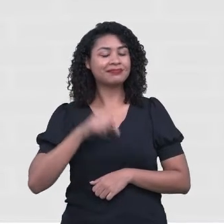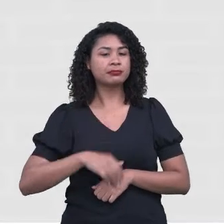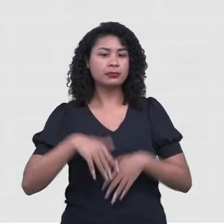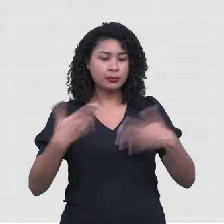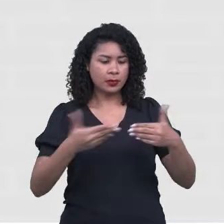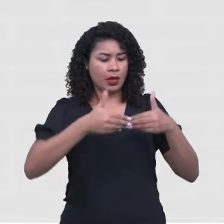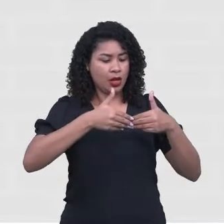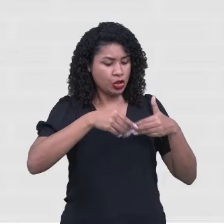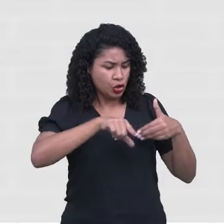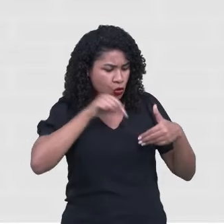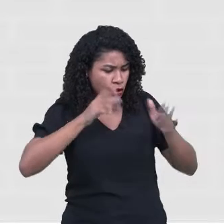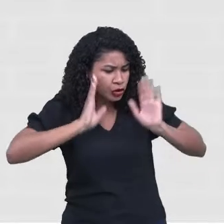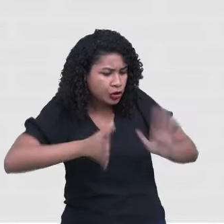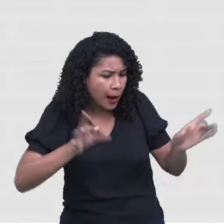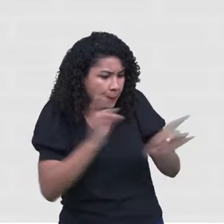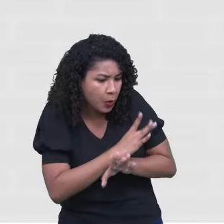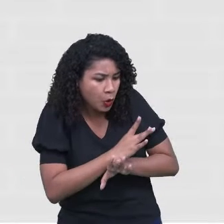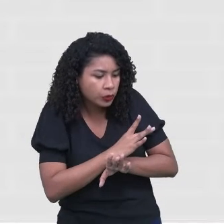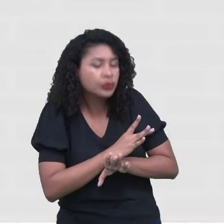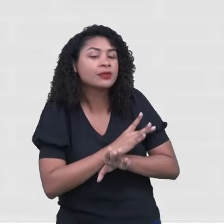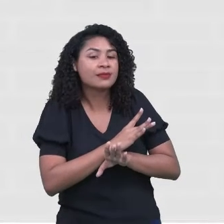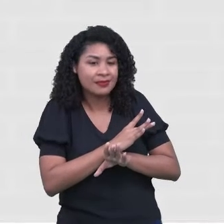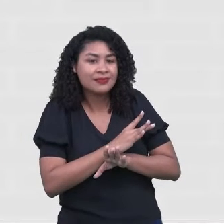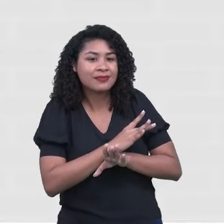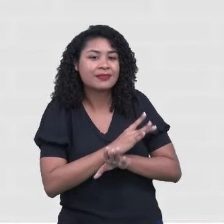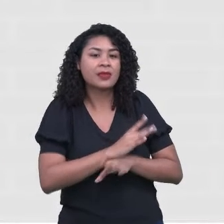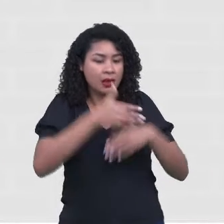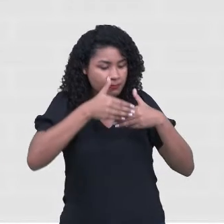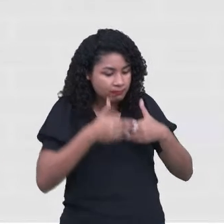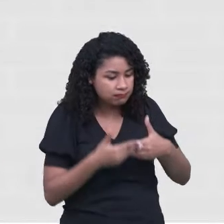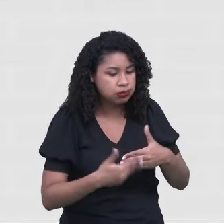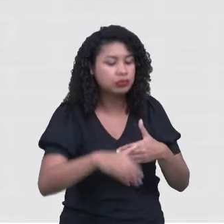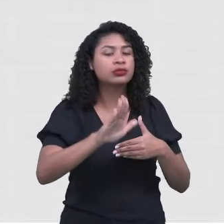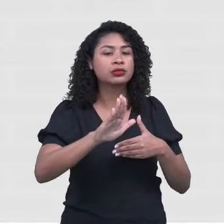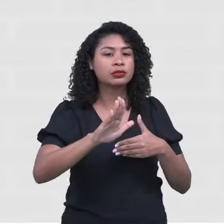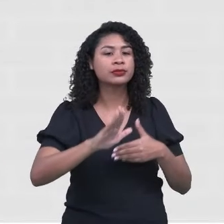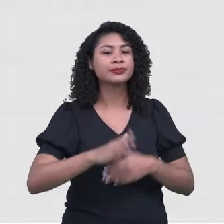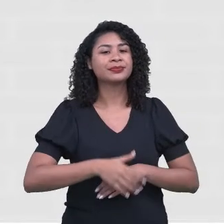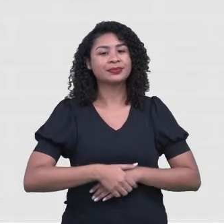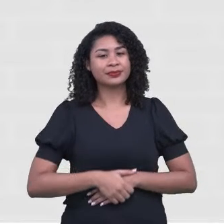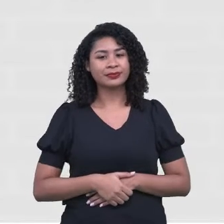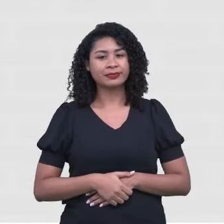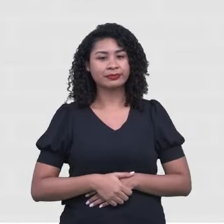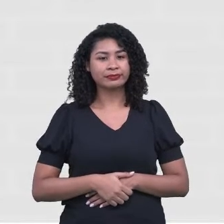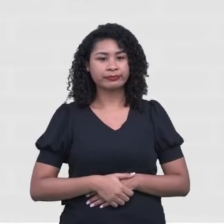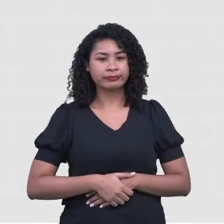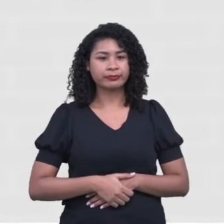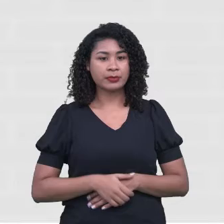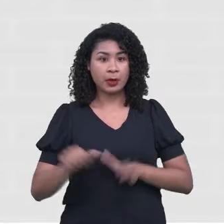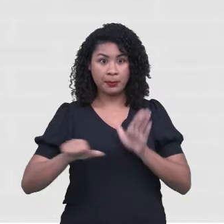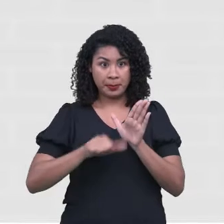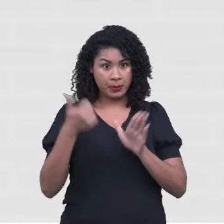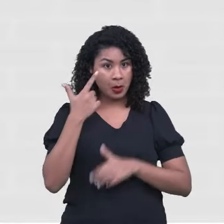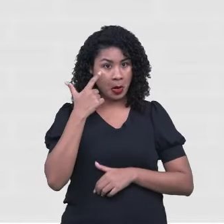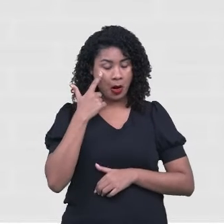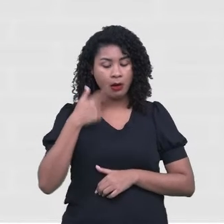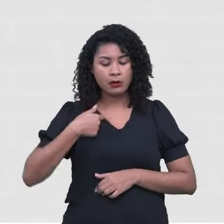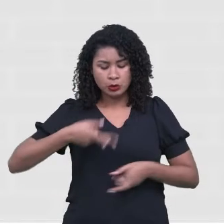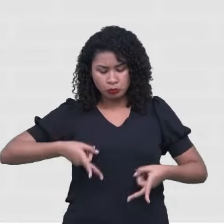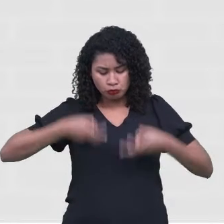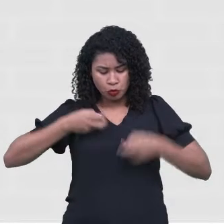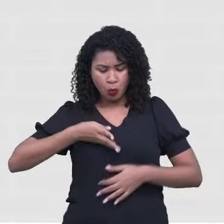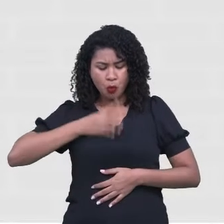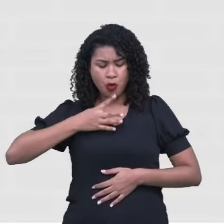eu escolho, faço a minha escolha profissional, eu tenho o autoconhecimento, eu faço a minha escolha profissional, eu faço o quê?